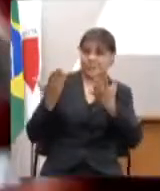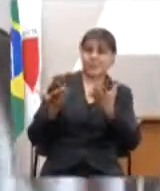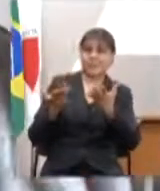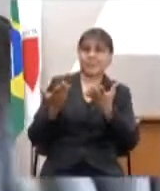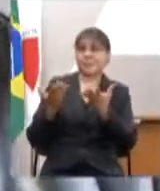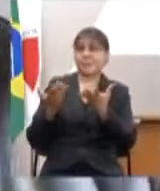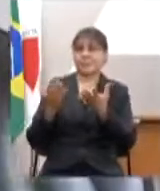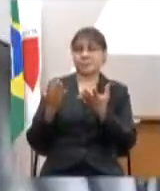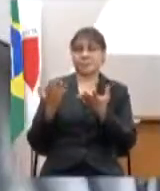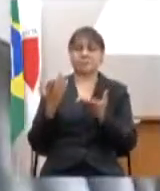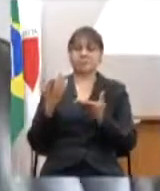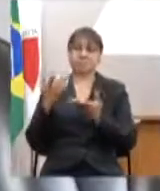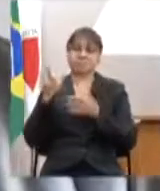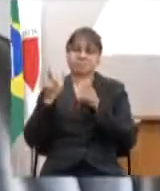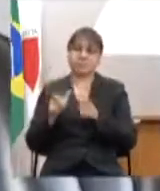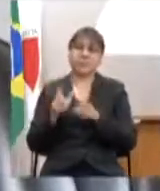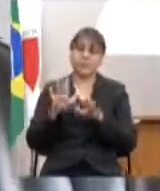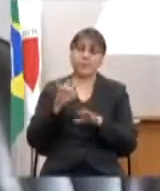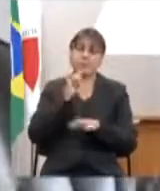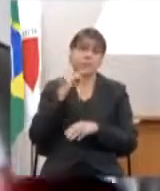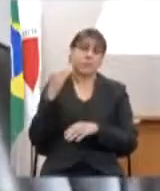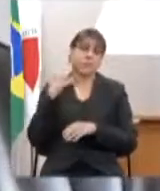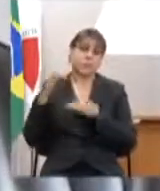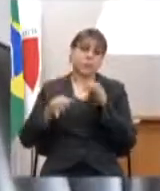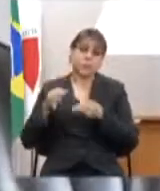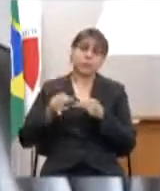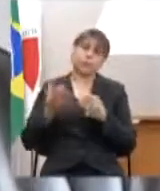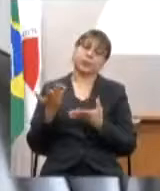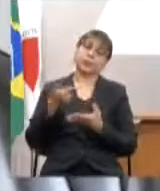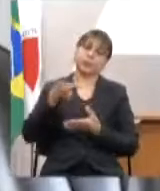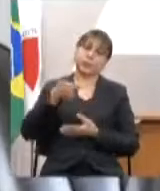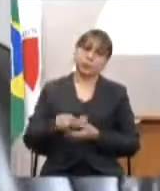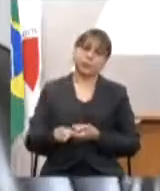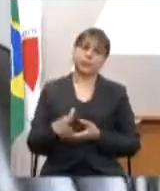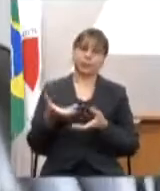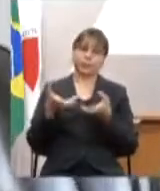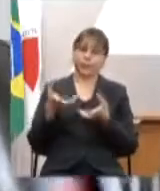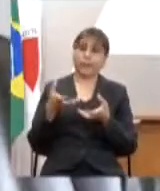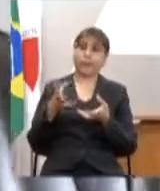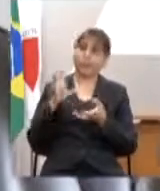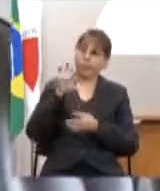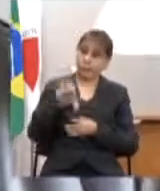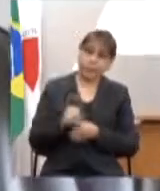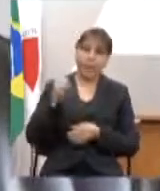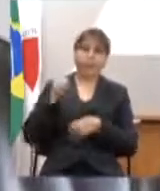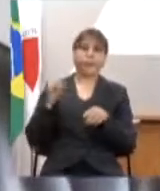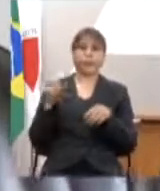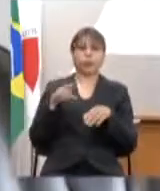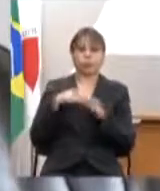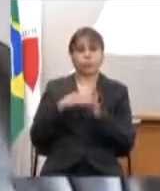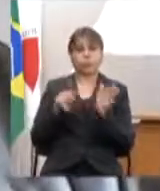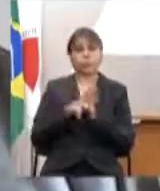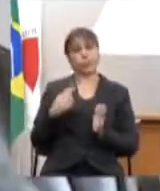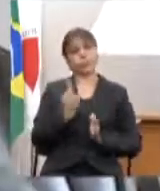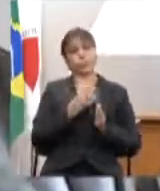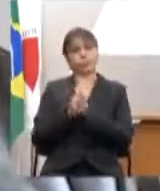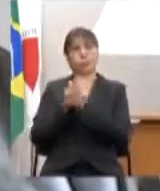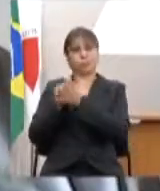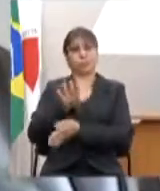querendo colocar lá na região de Juiz de Fora mais uma vez querendo levar aquilo que é nosso e